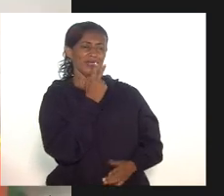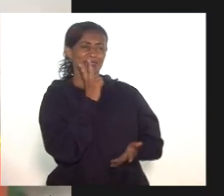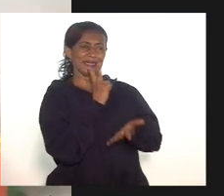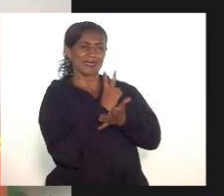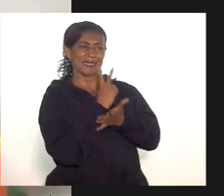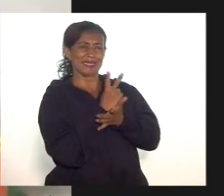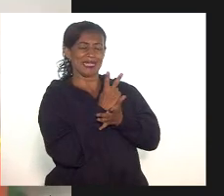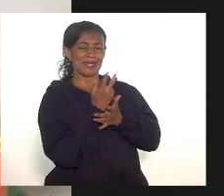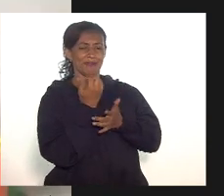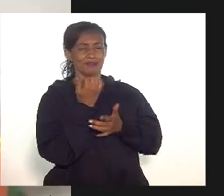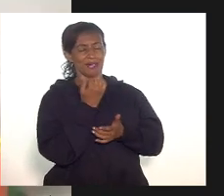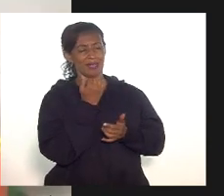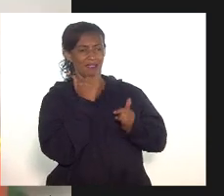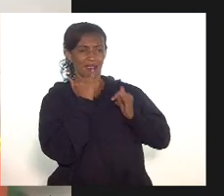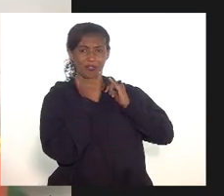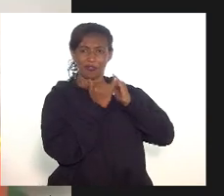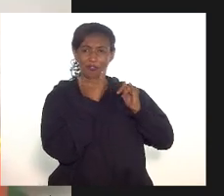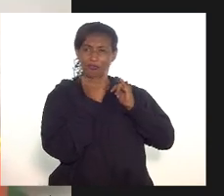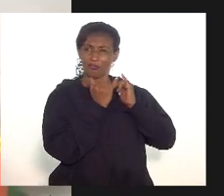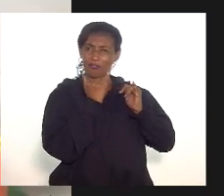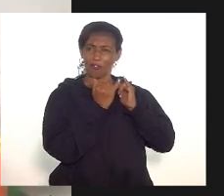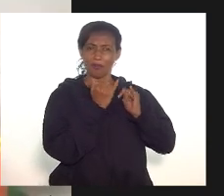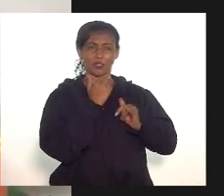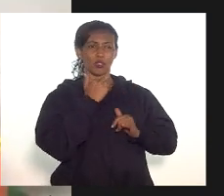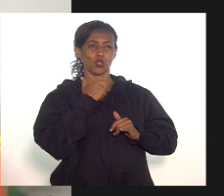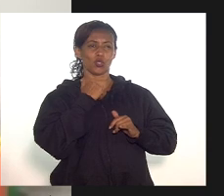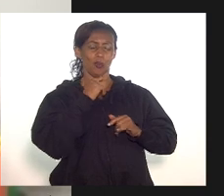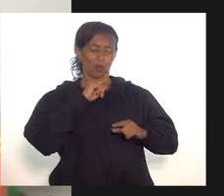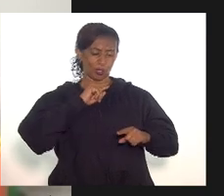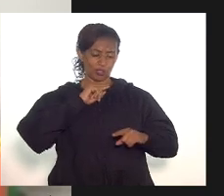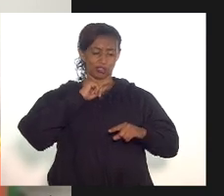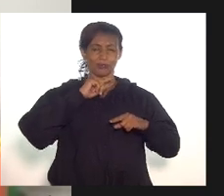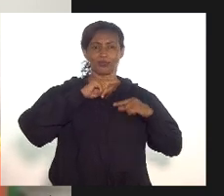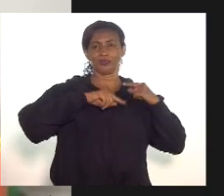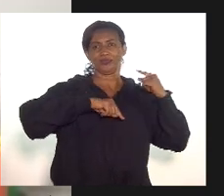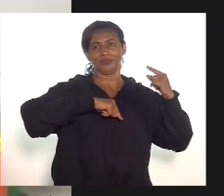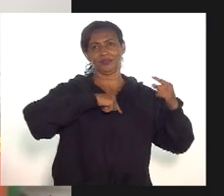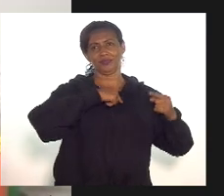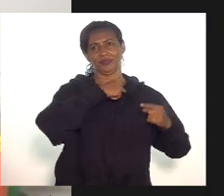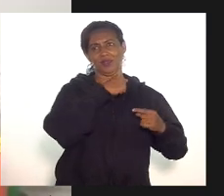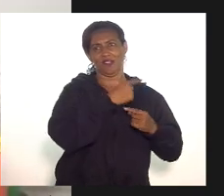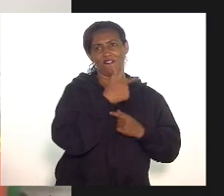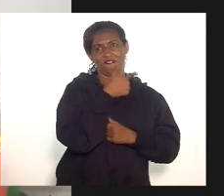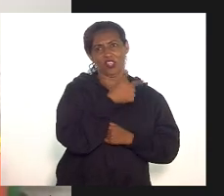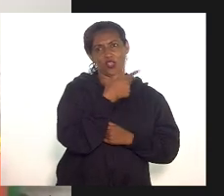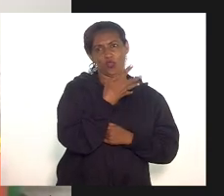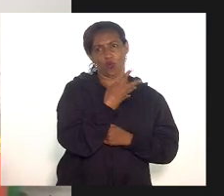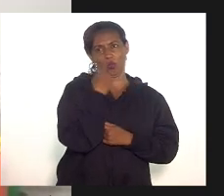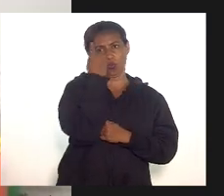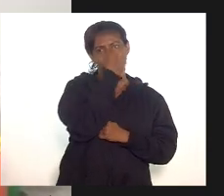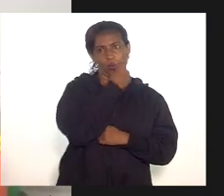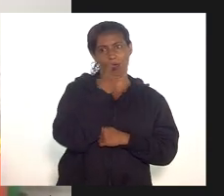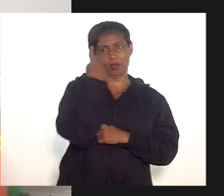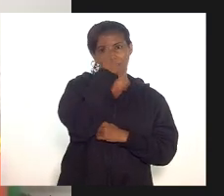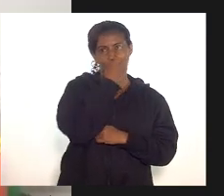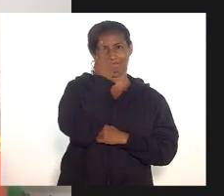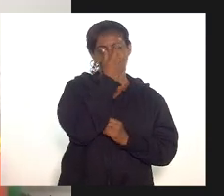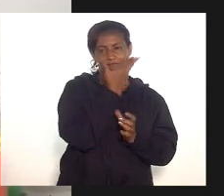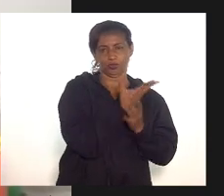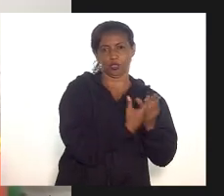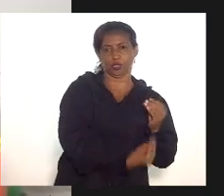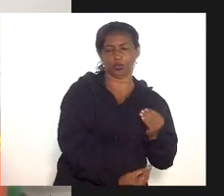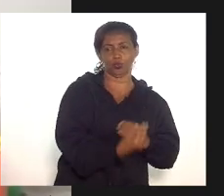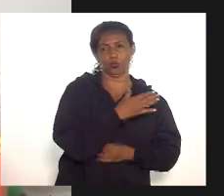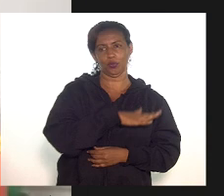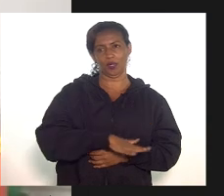informadas de maneira equivocada que só poderiam fazer este boletim de ocorrência 24 horas depois do sumiço